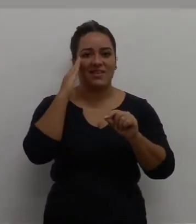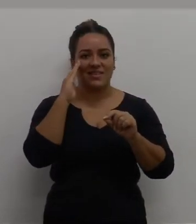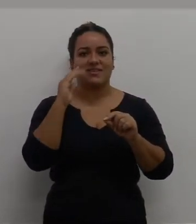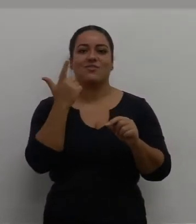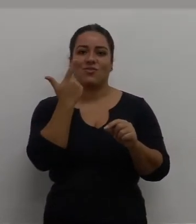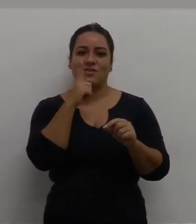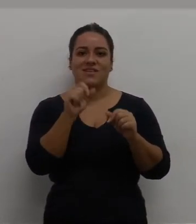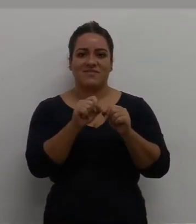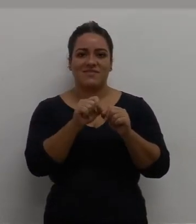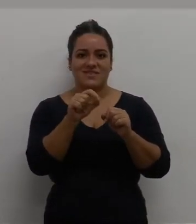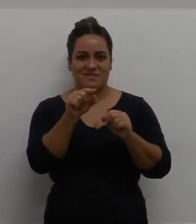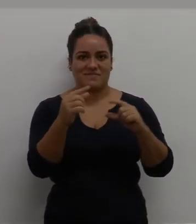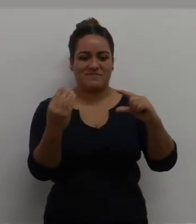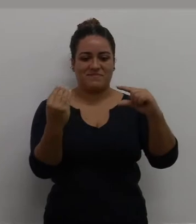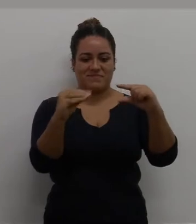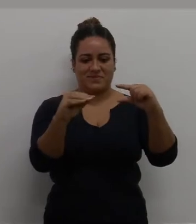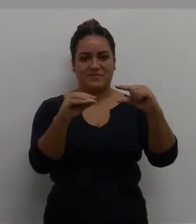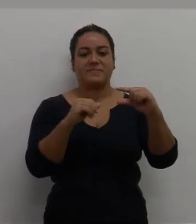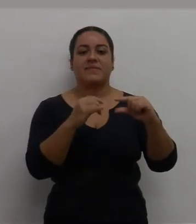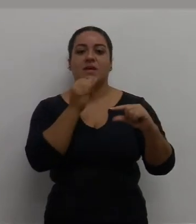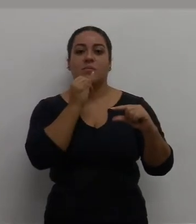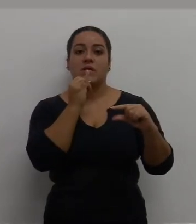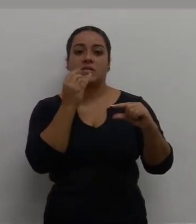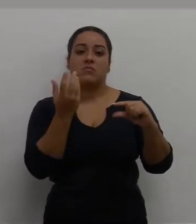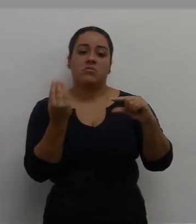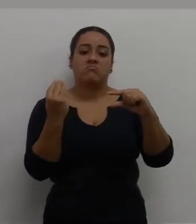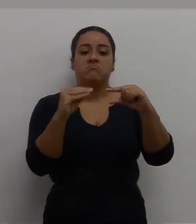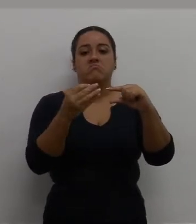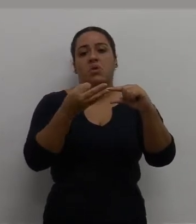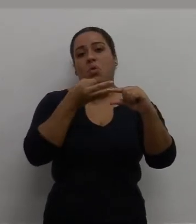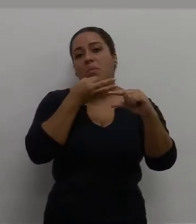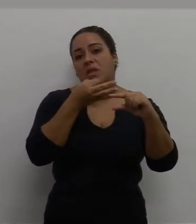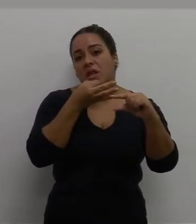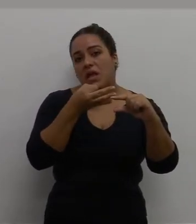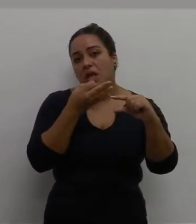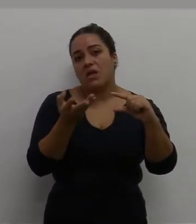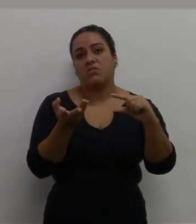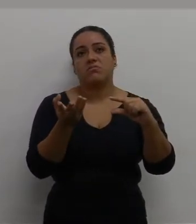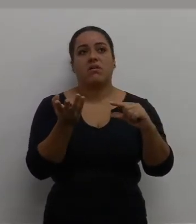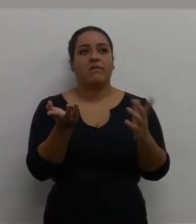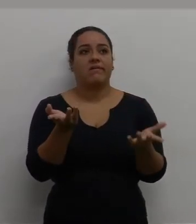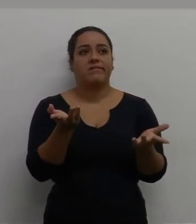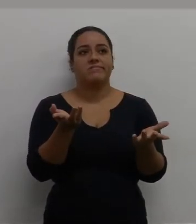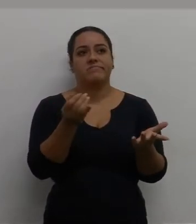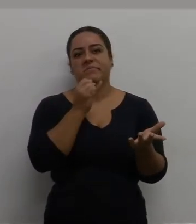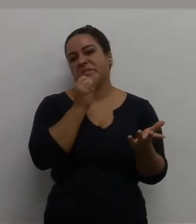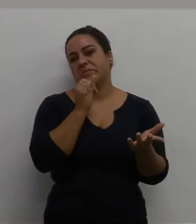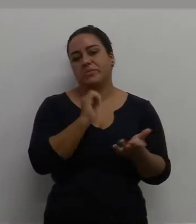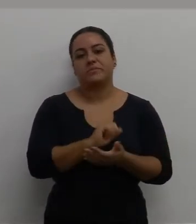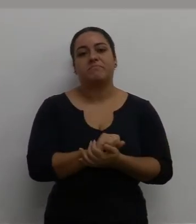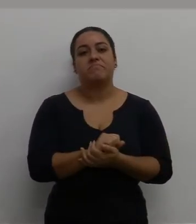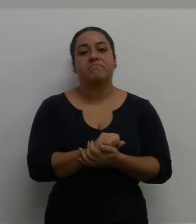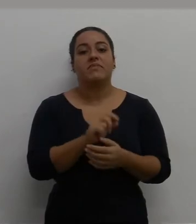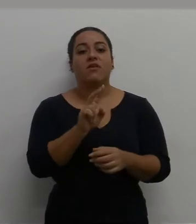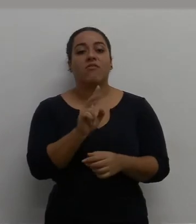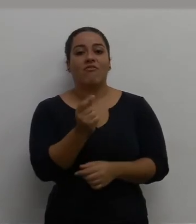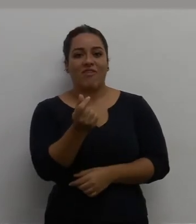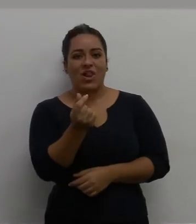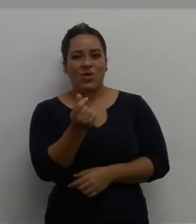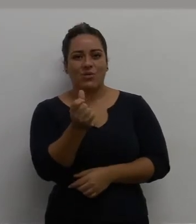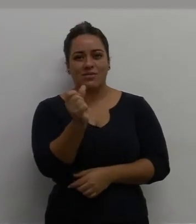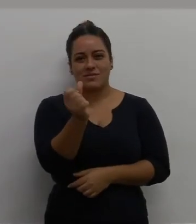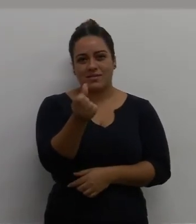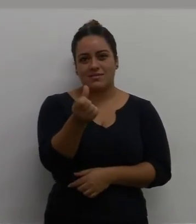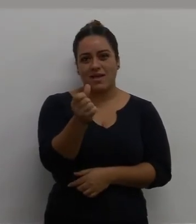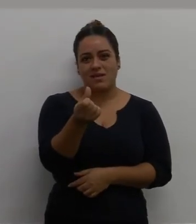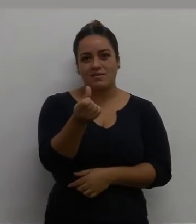possam entender o que você fez. Por exemplo, aqui eu posso fazer um comentário, nesse valor